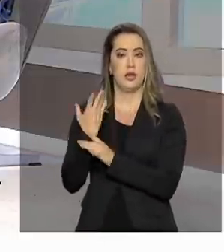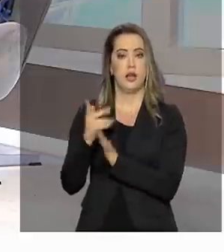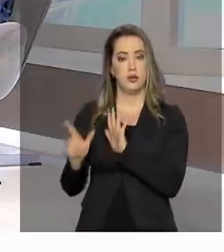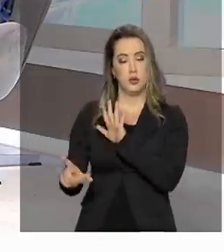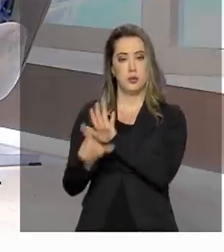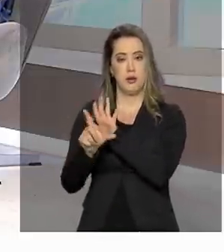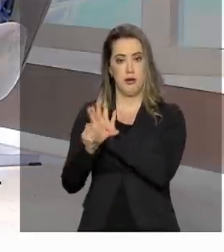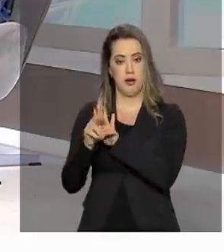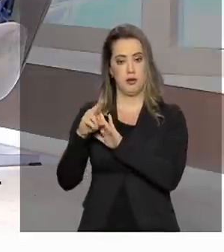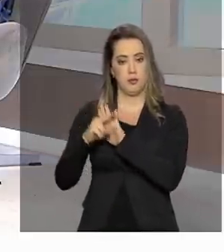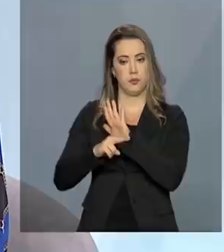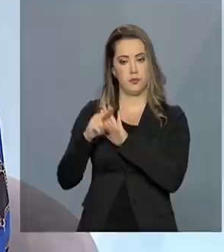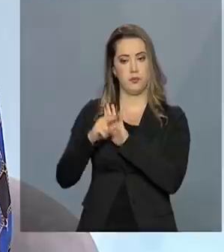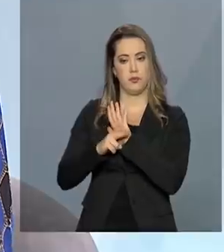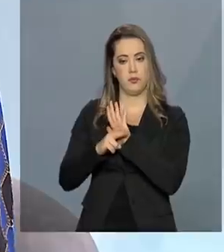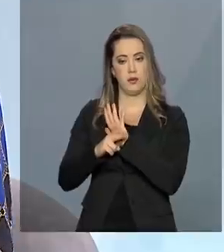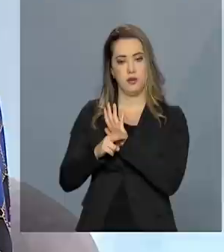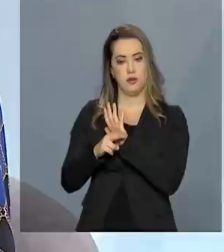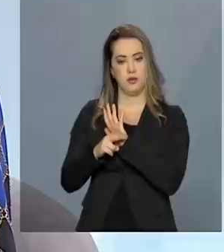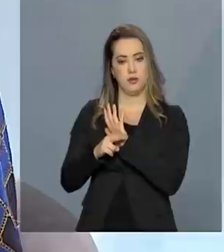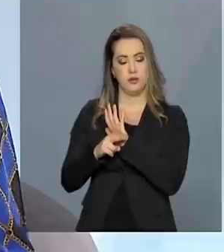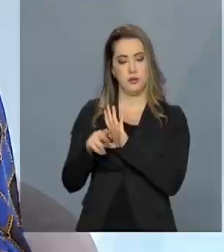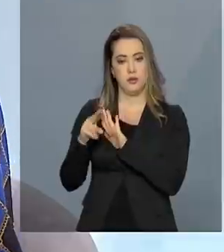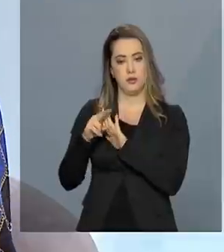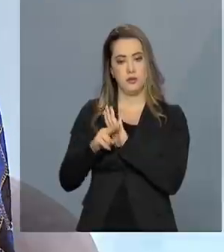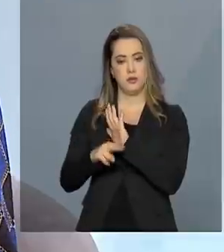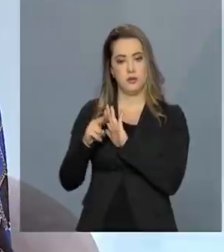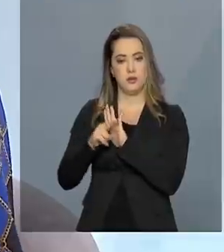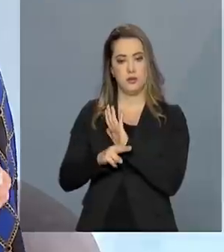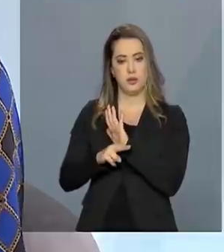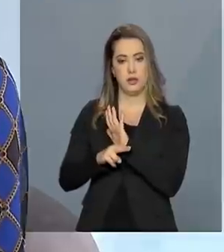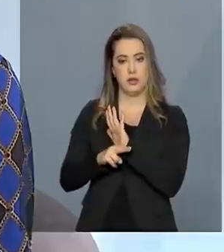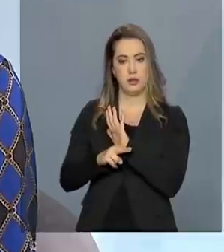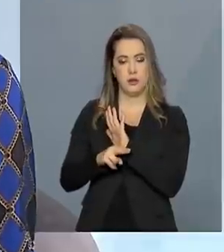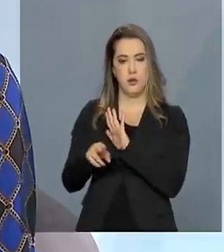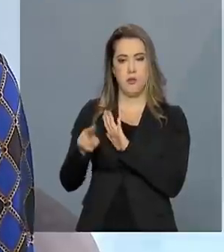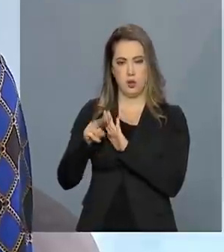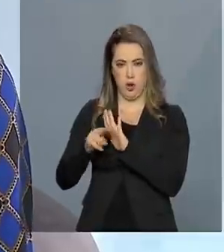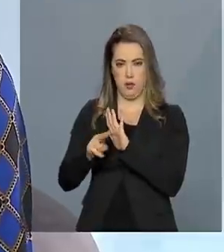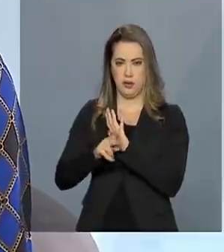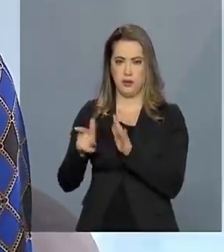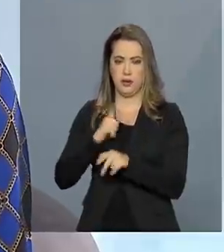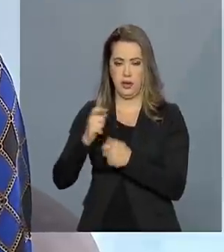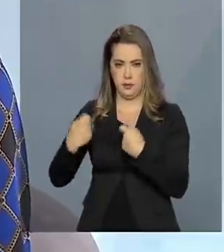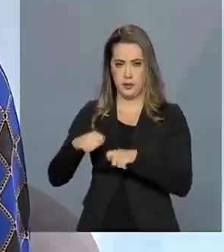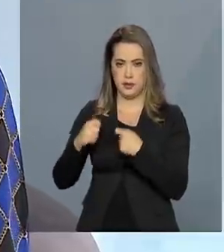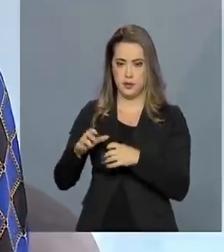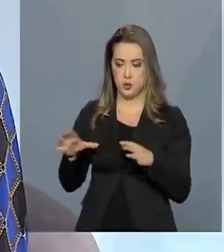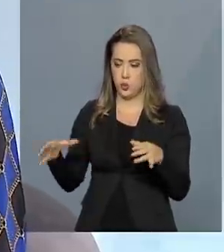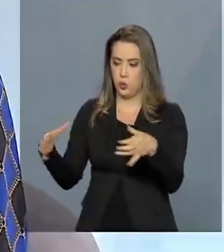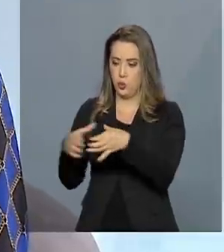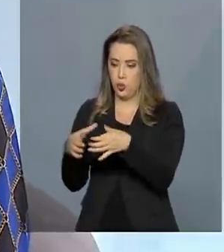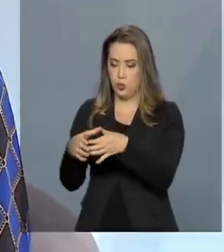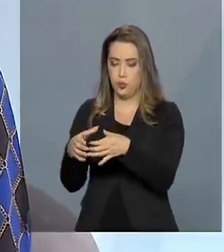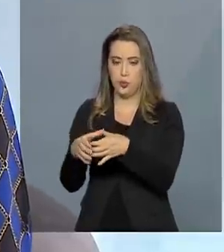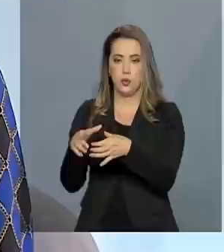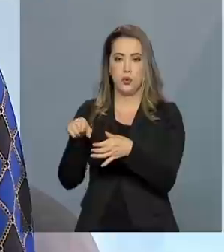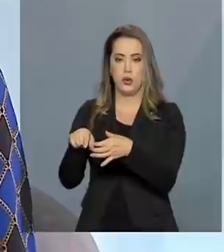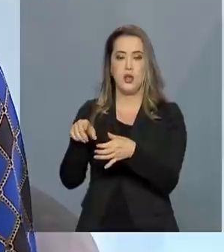regulamentação, a chamada rede de conhecimento, que é muito interessante.